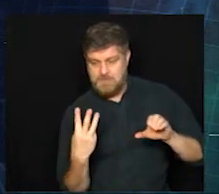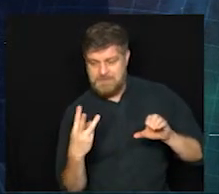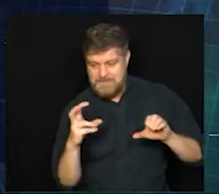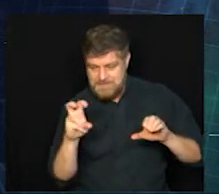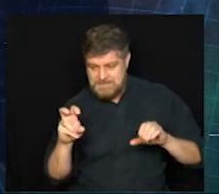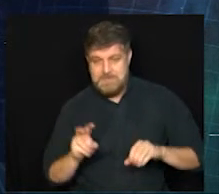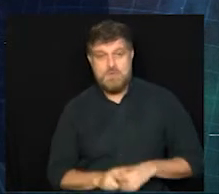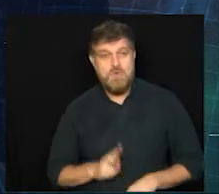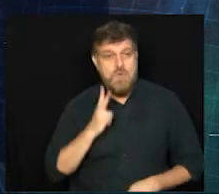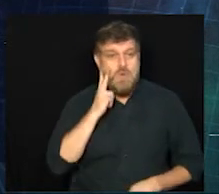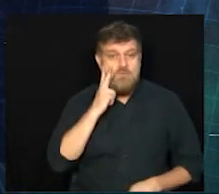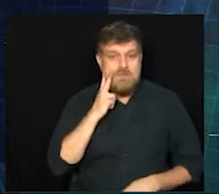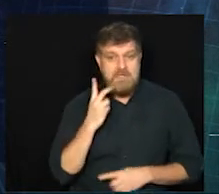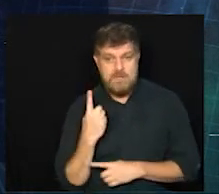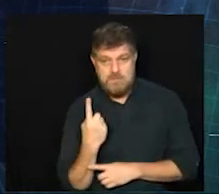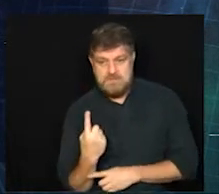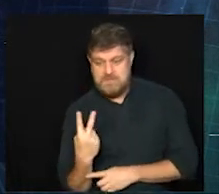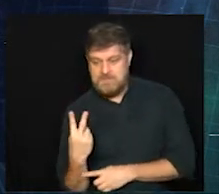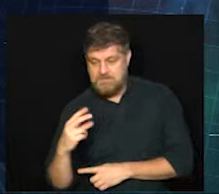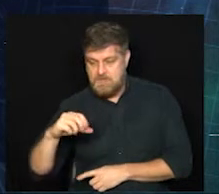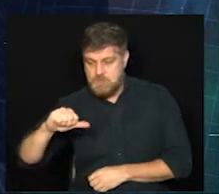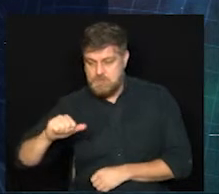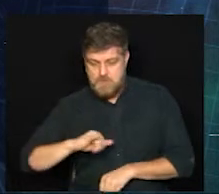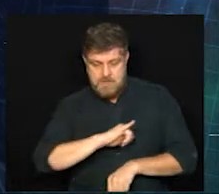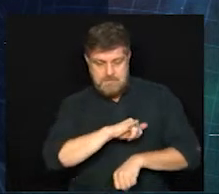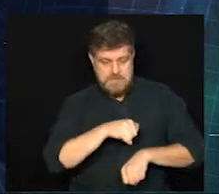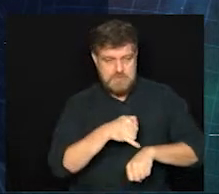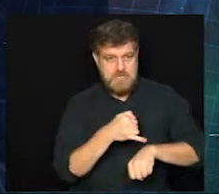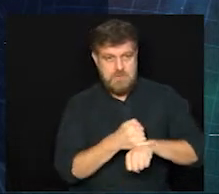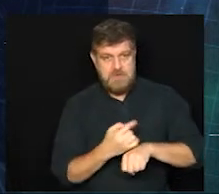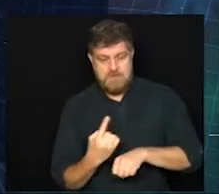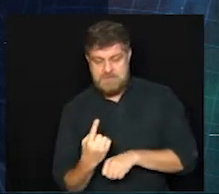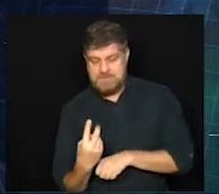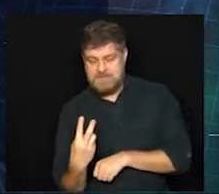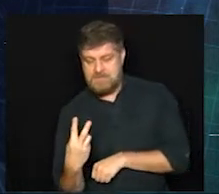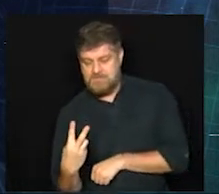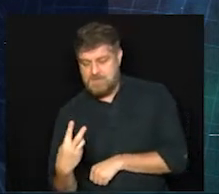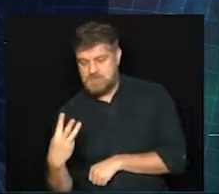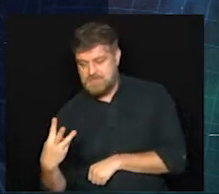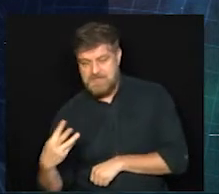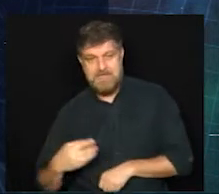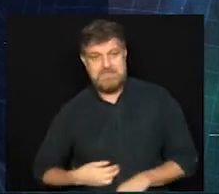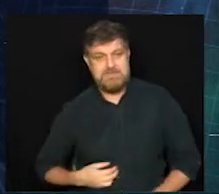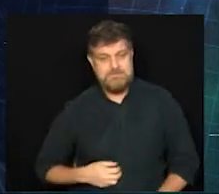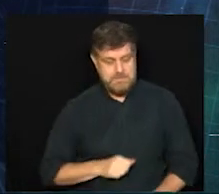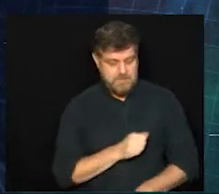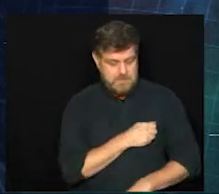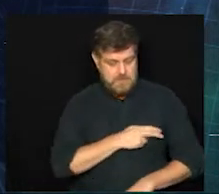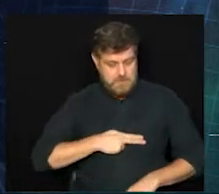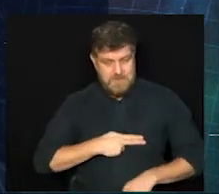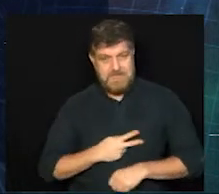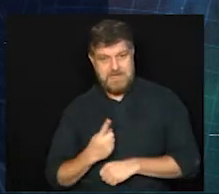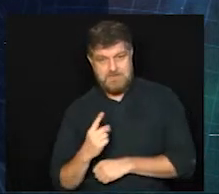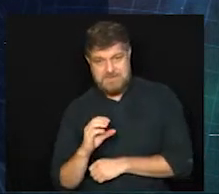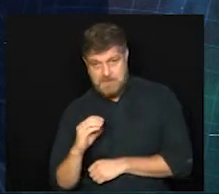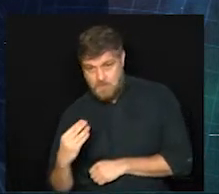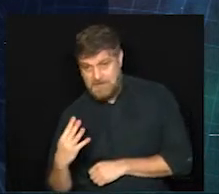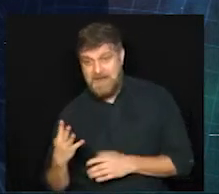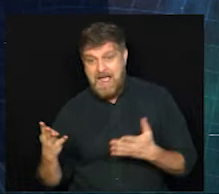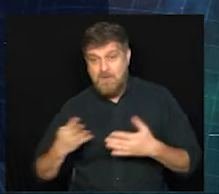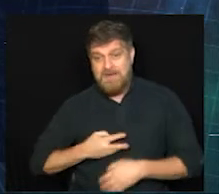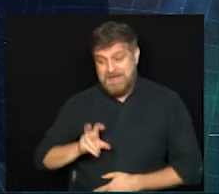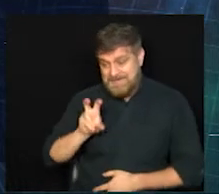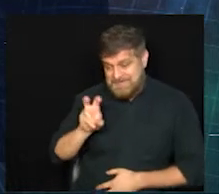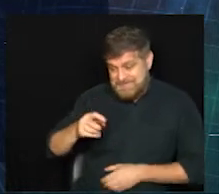Vinhedo, 129. Jaguariúna, 123. Arthur Nogueira, 104. E agora nós temos só